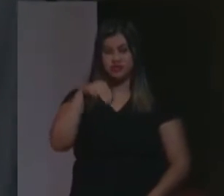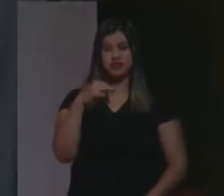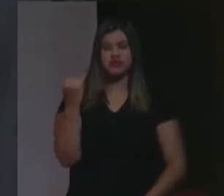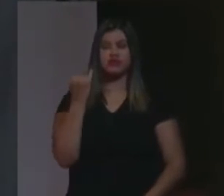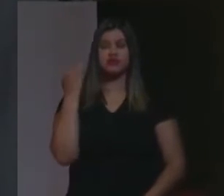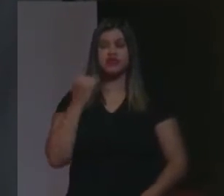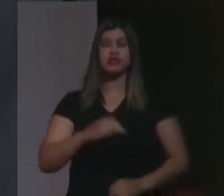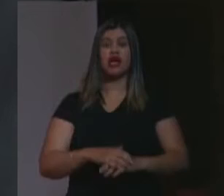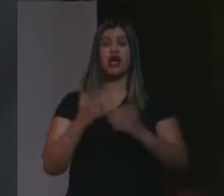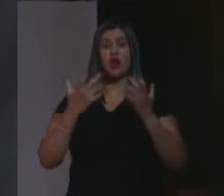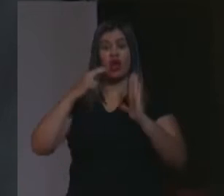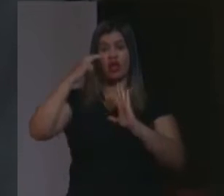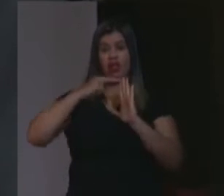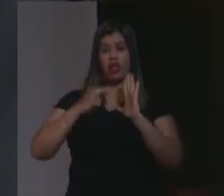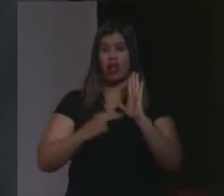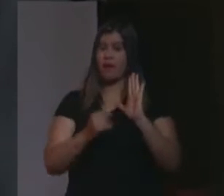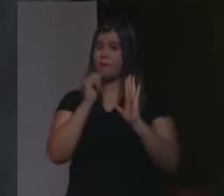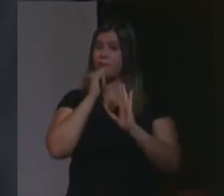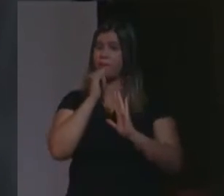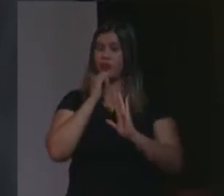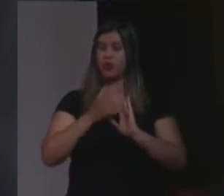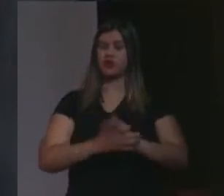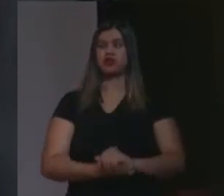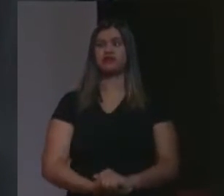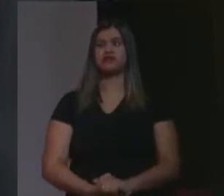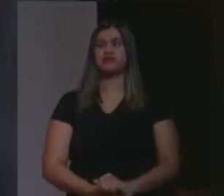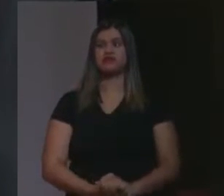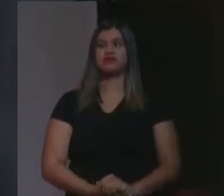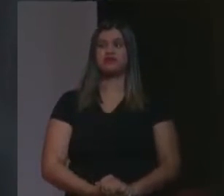Eu queria ler aqui, por exemplo, essa